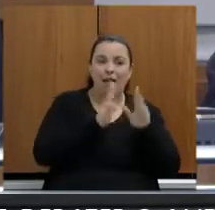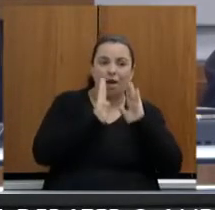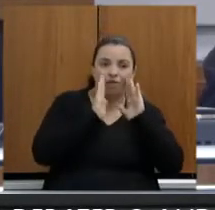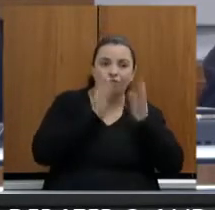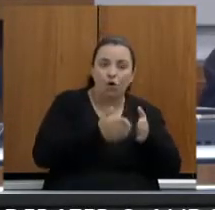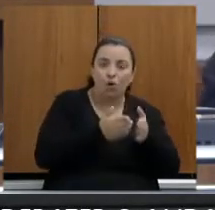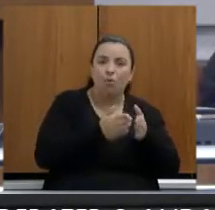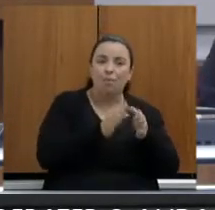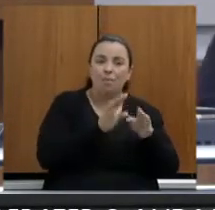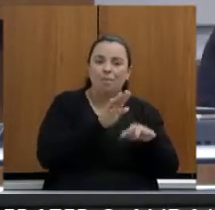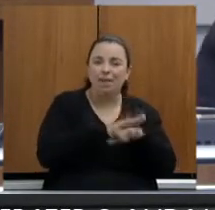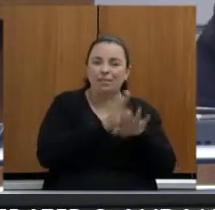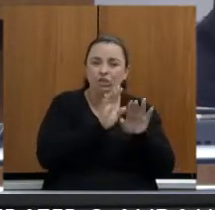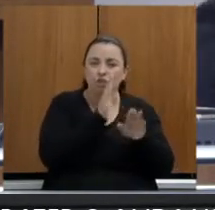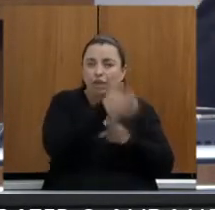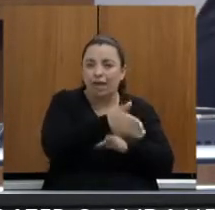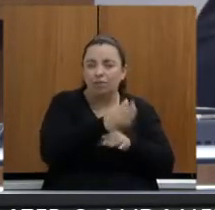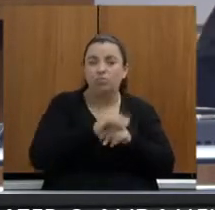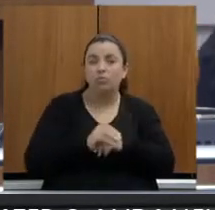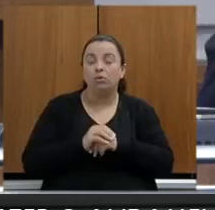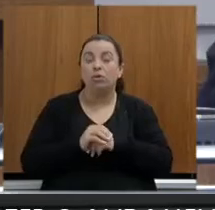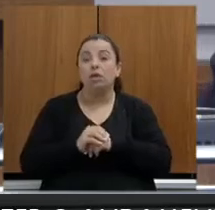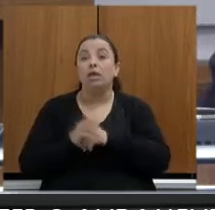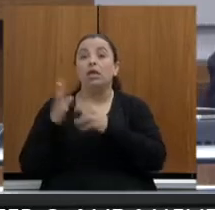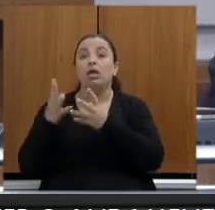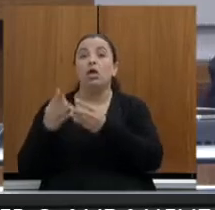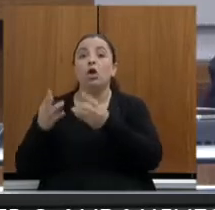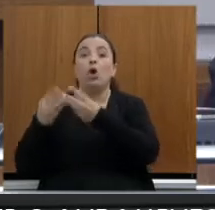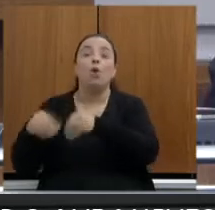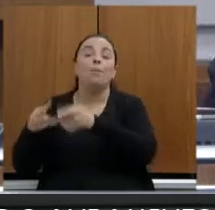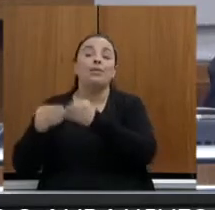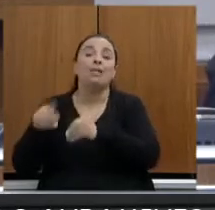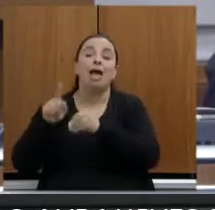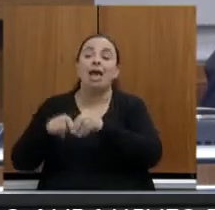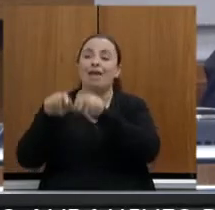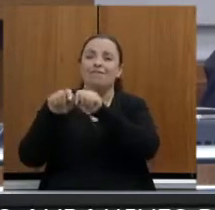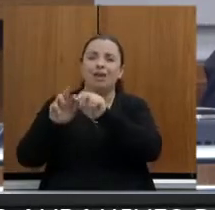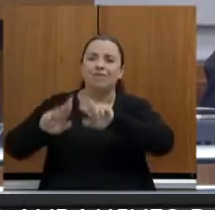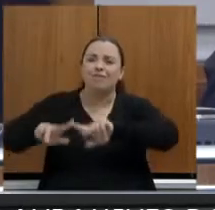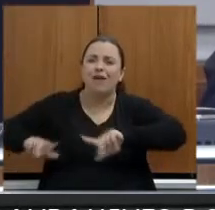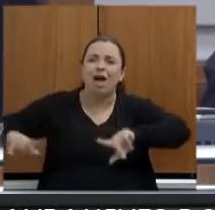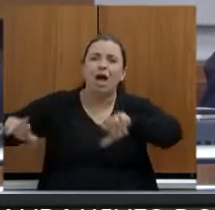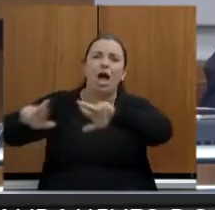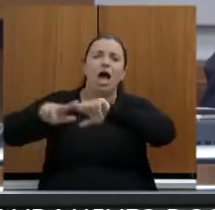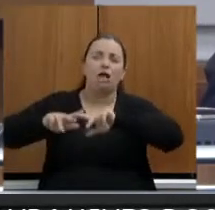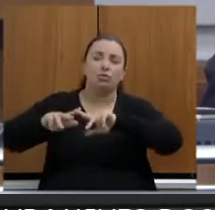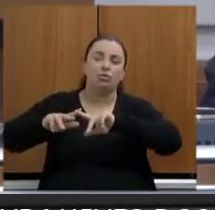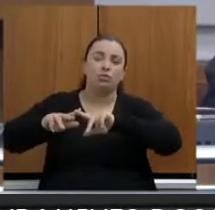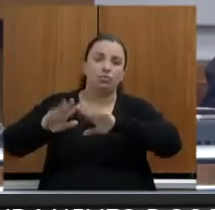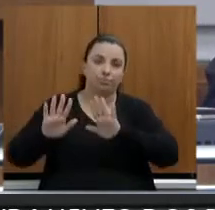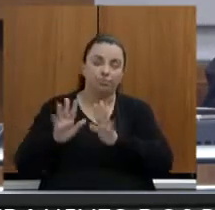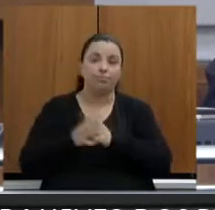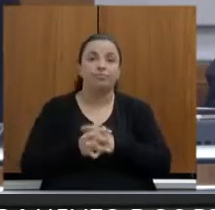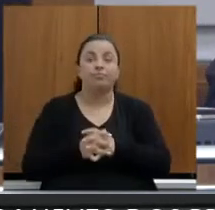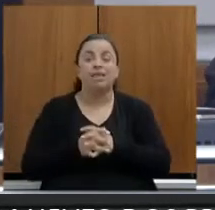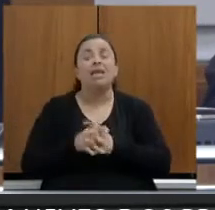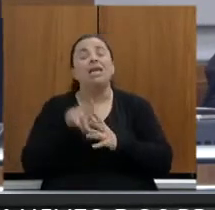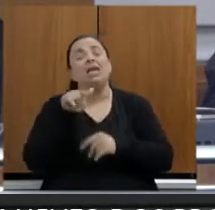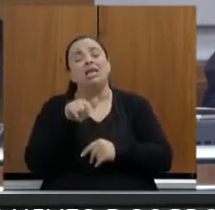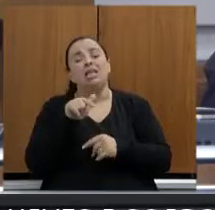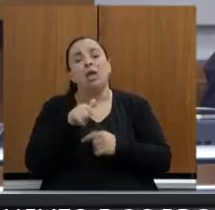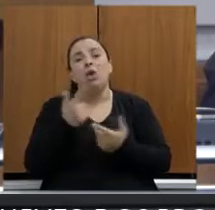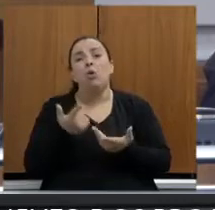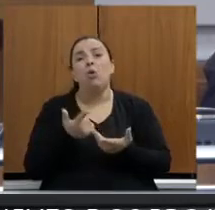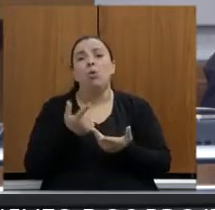difusa. E é por isso, inclusive, que parte dos recursos do anexo, na verdade, os recursos do